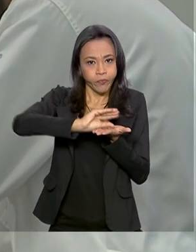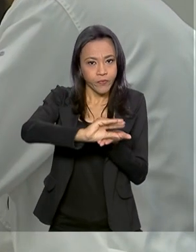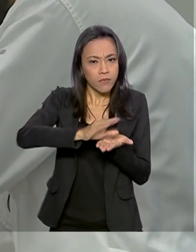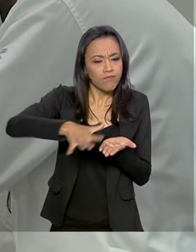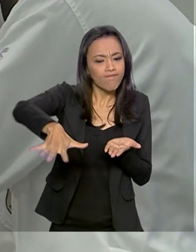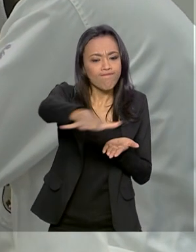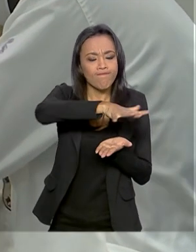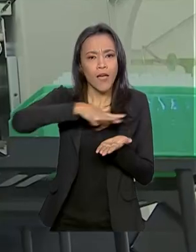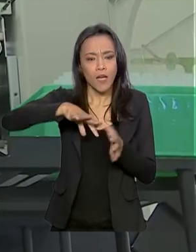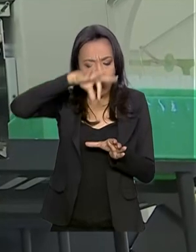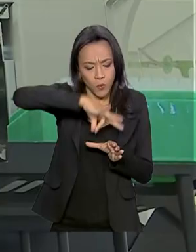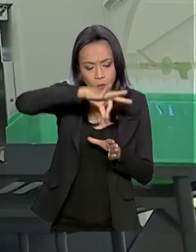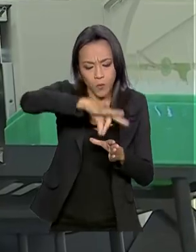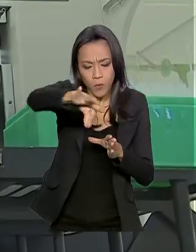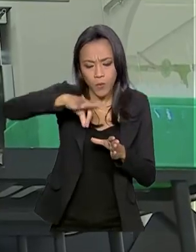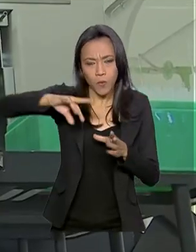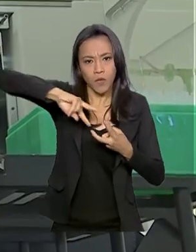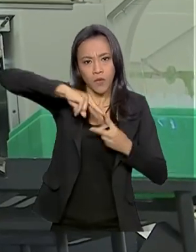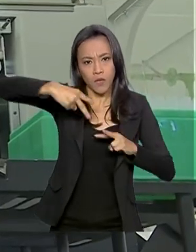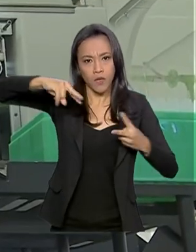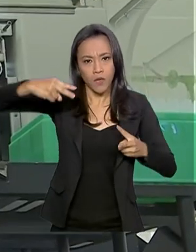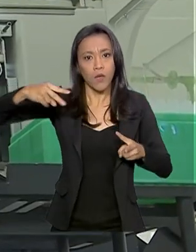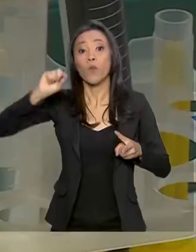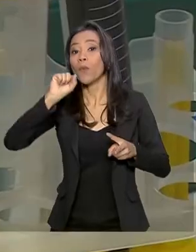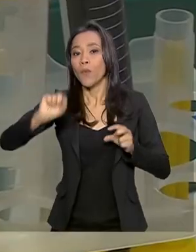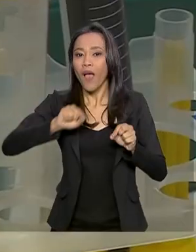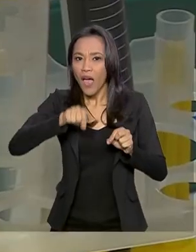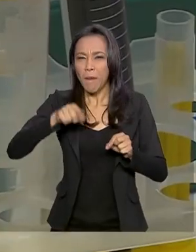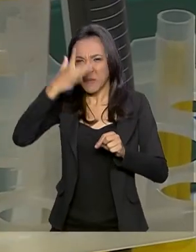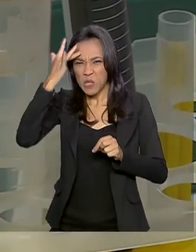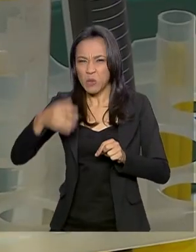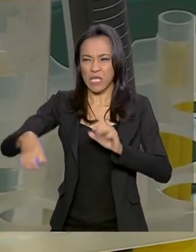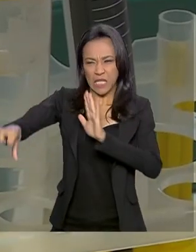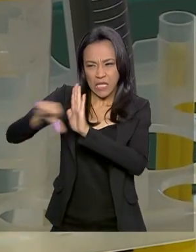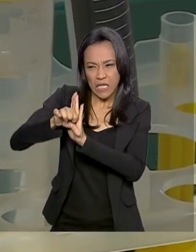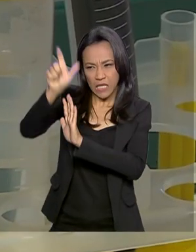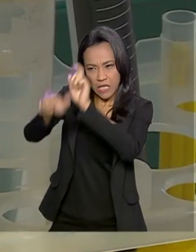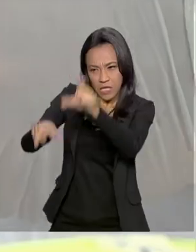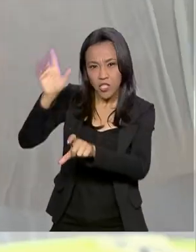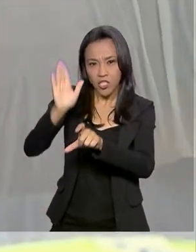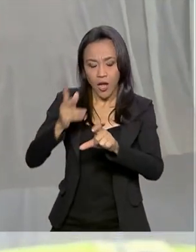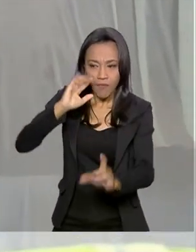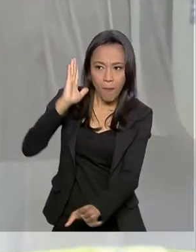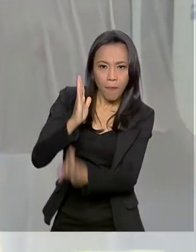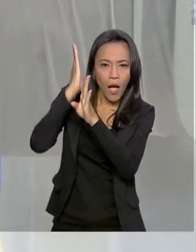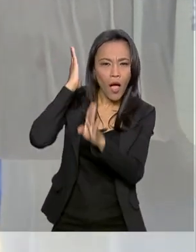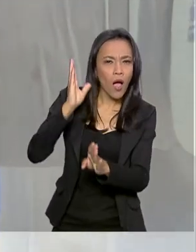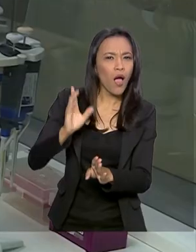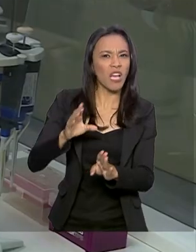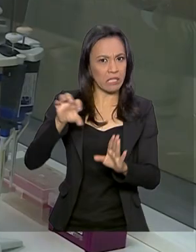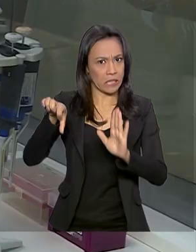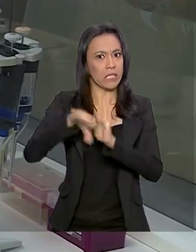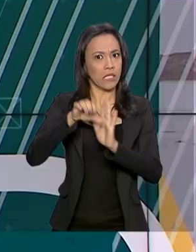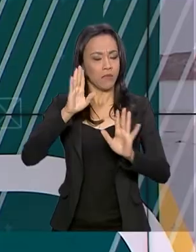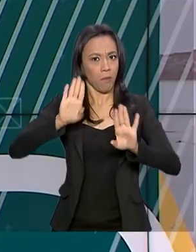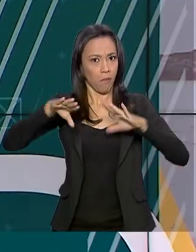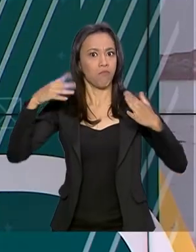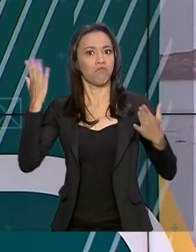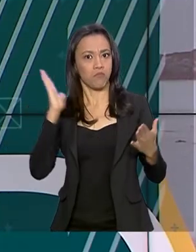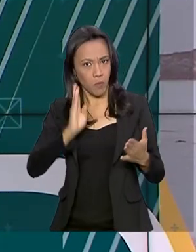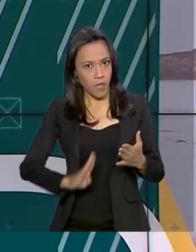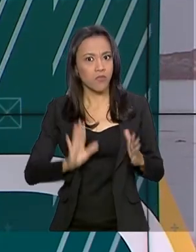Banco Nacional de Perfis Genéticos, que coleta material de criminosos, já permitiu desvendar crimes complexos no país.